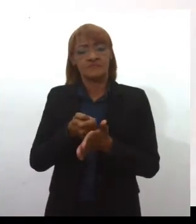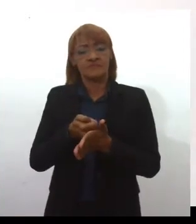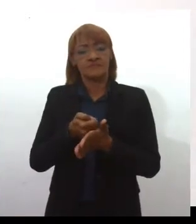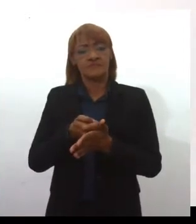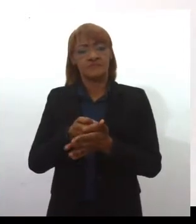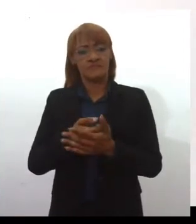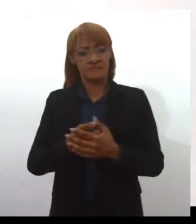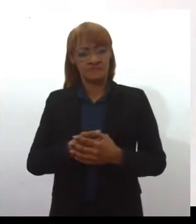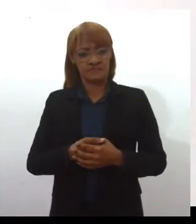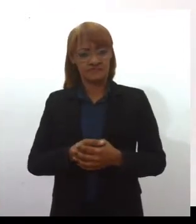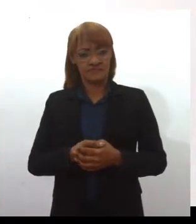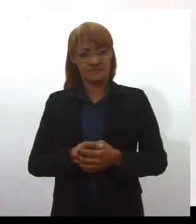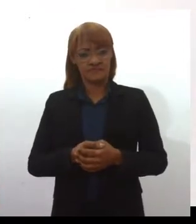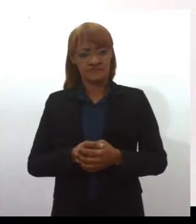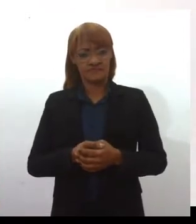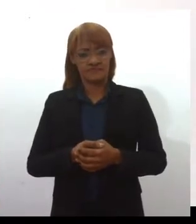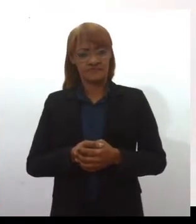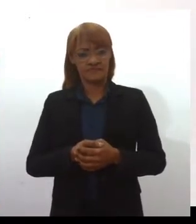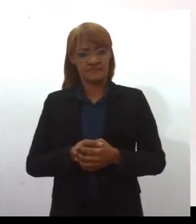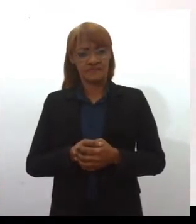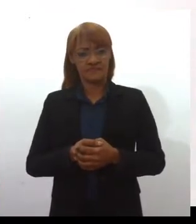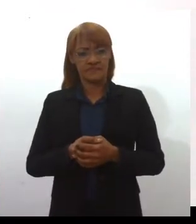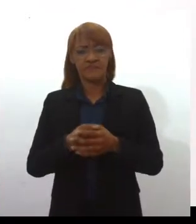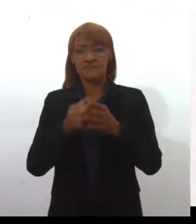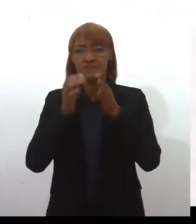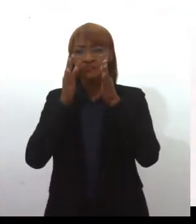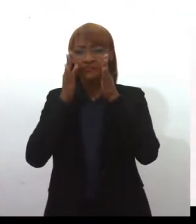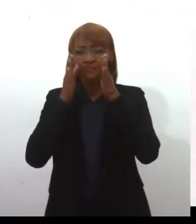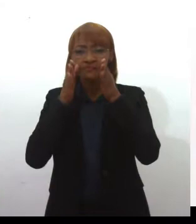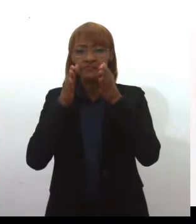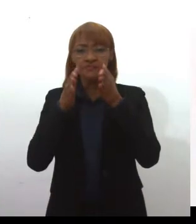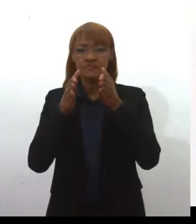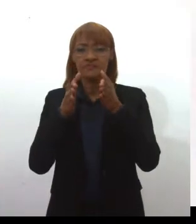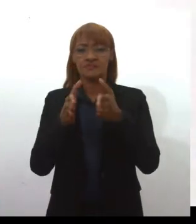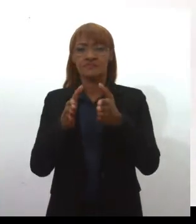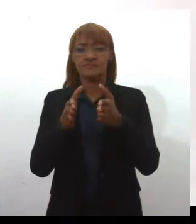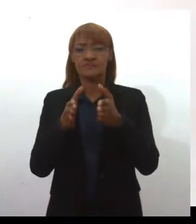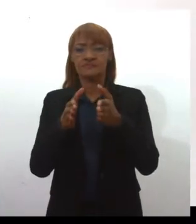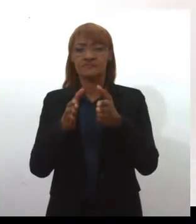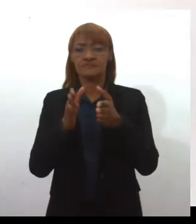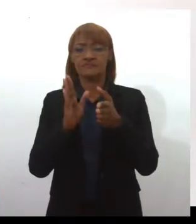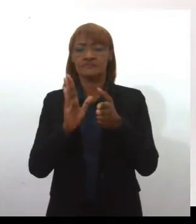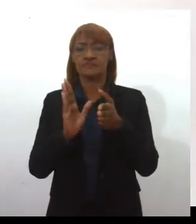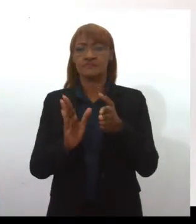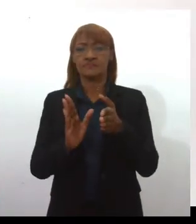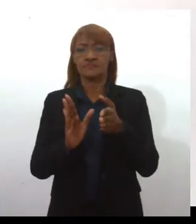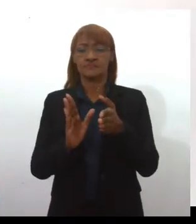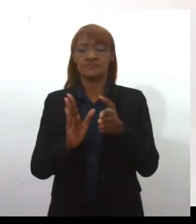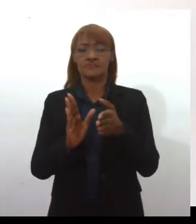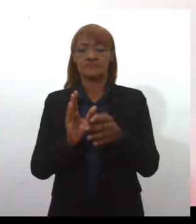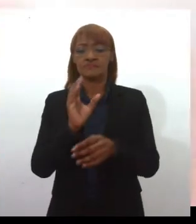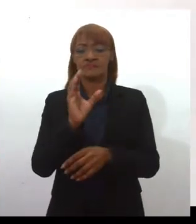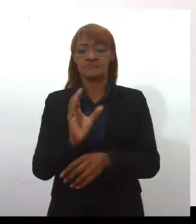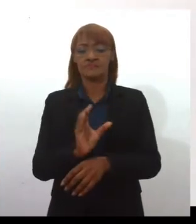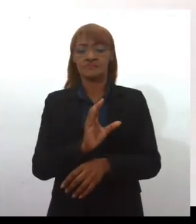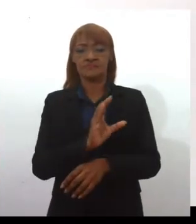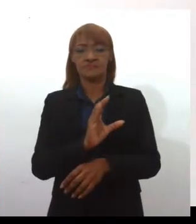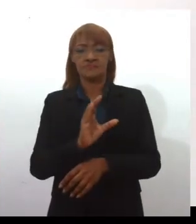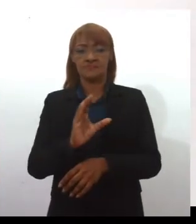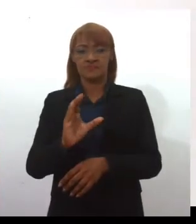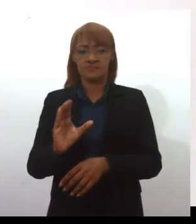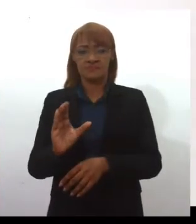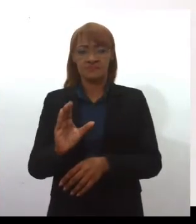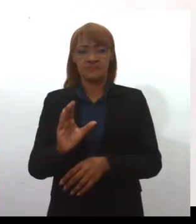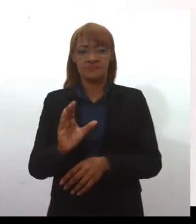diz, não é? Com uma centralidade autoimposta no catolicismo, ela é mulher